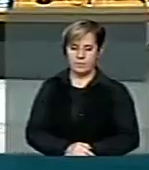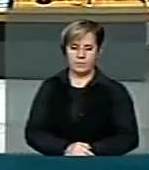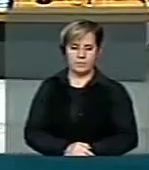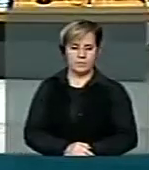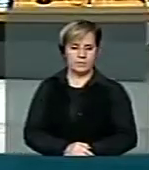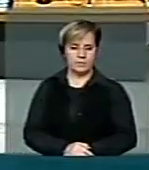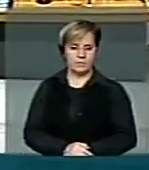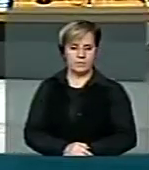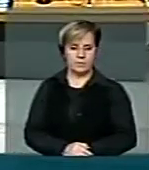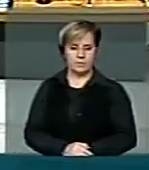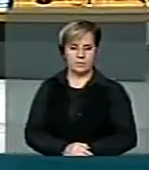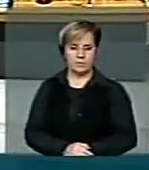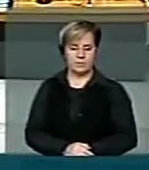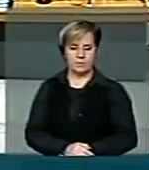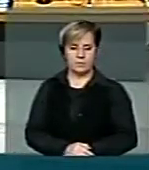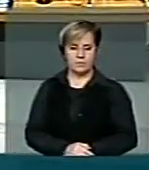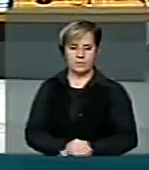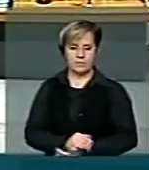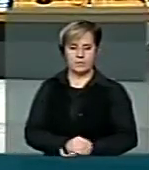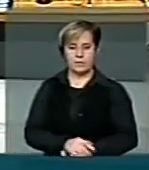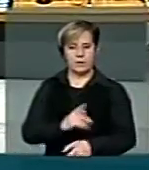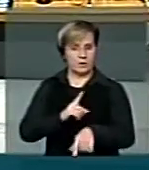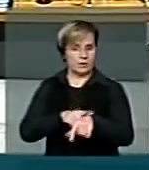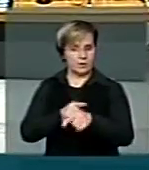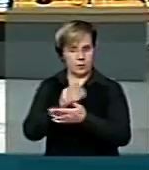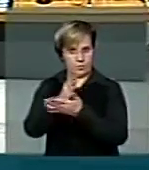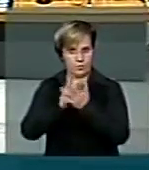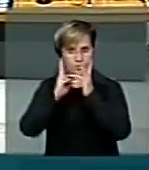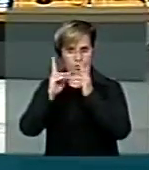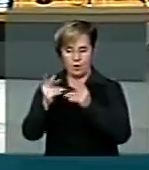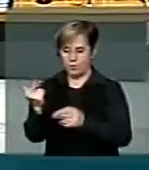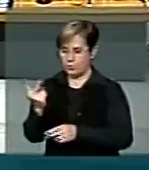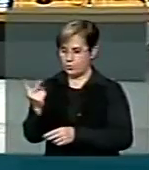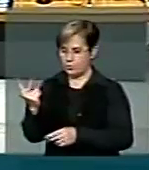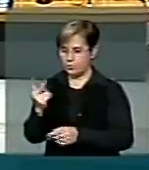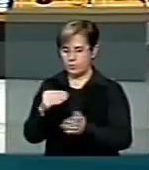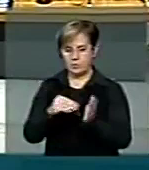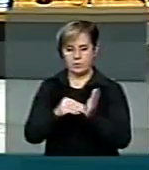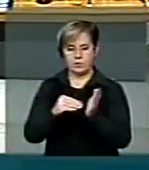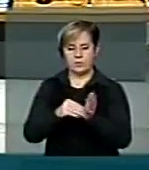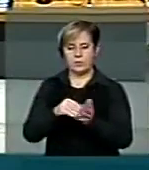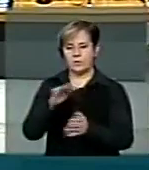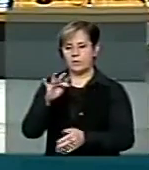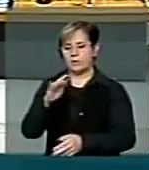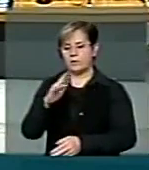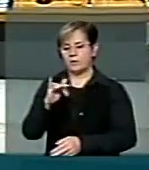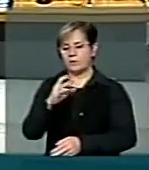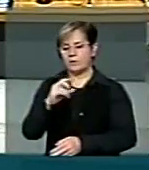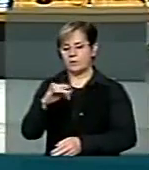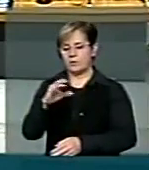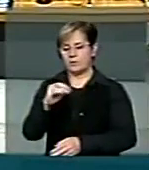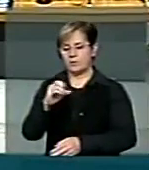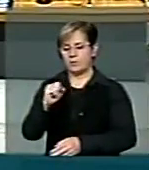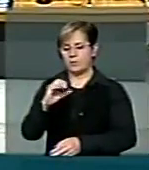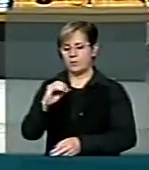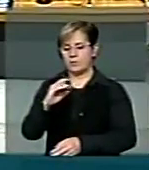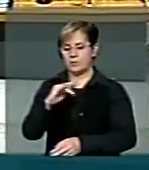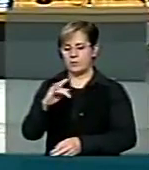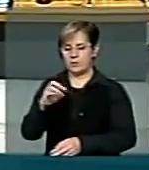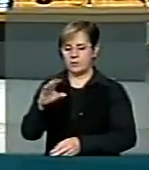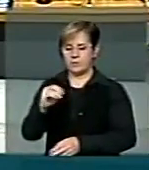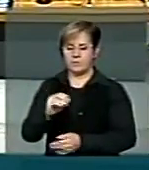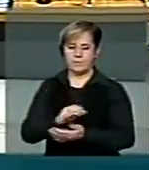Vamos dividir o tempo de forma igualitária, deputado Francisco Cossia, deputado